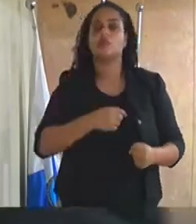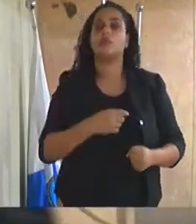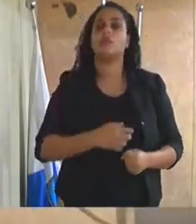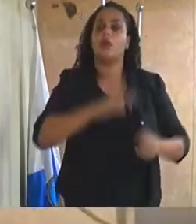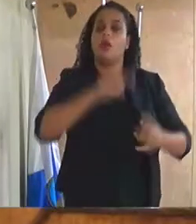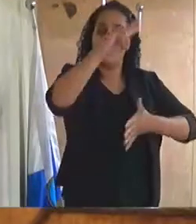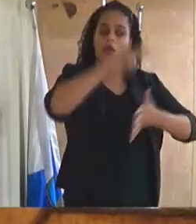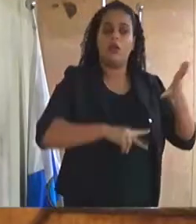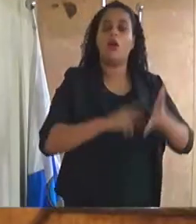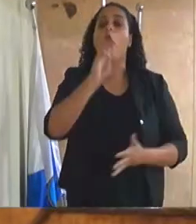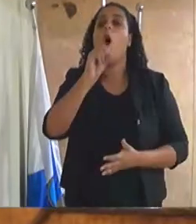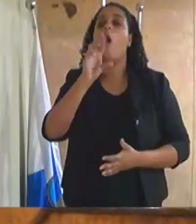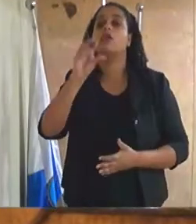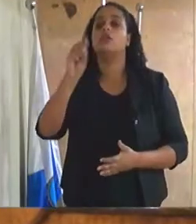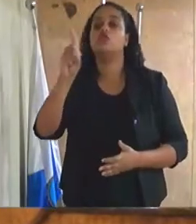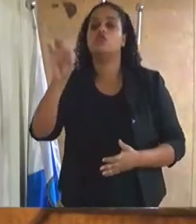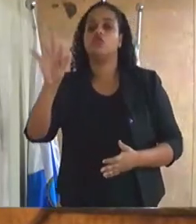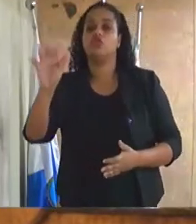da ordem do dia